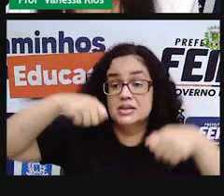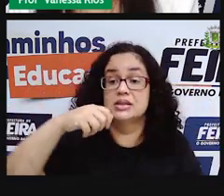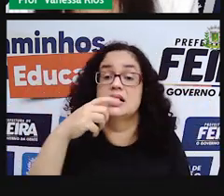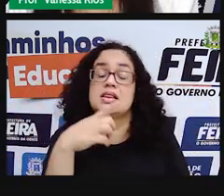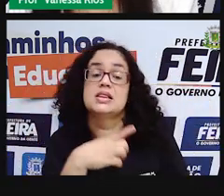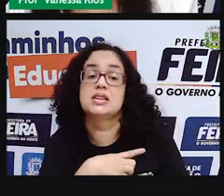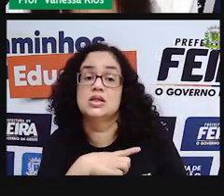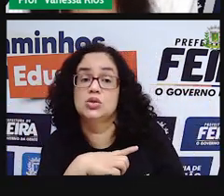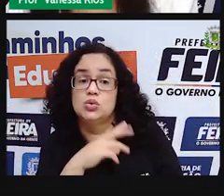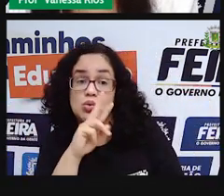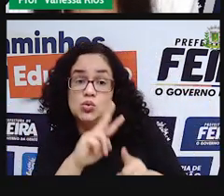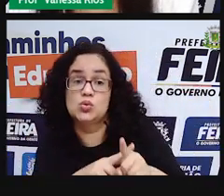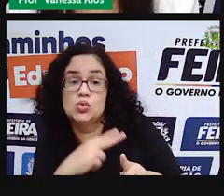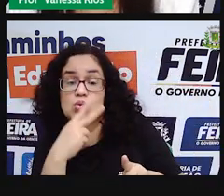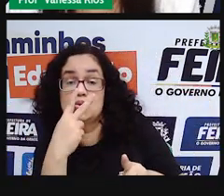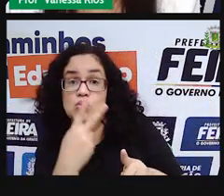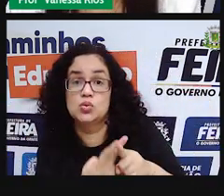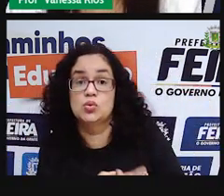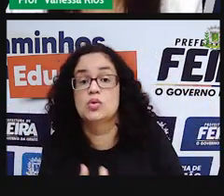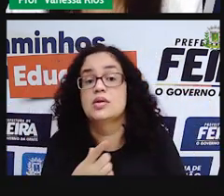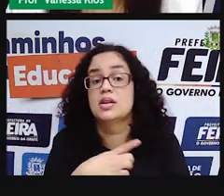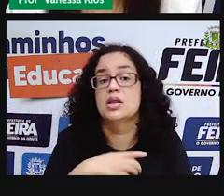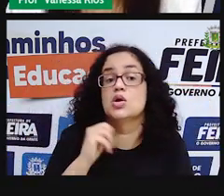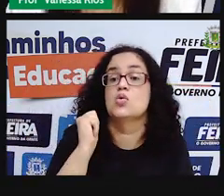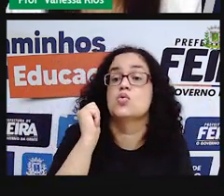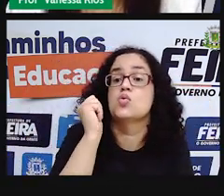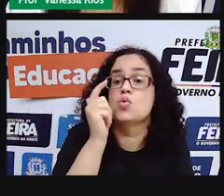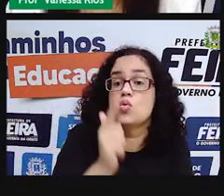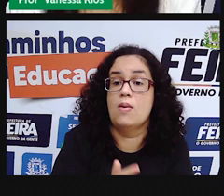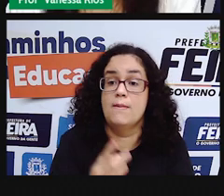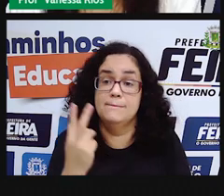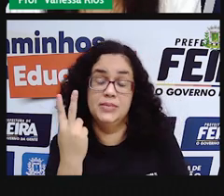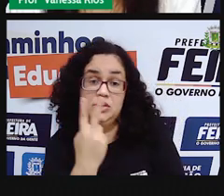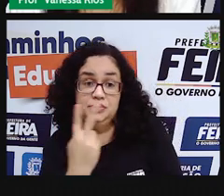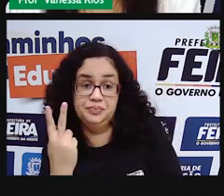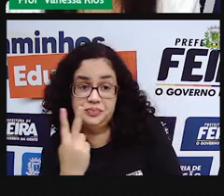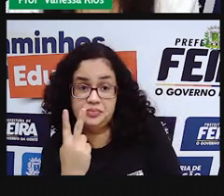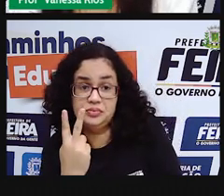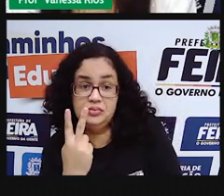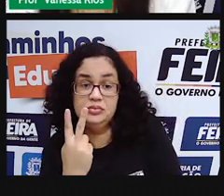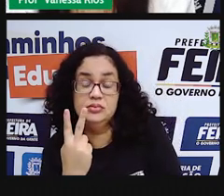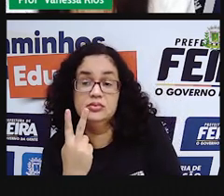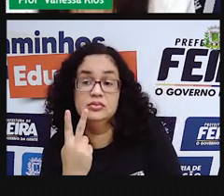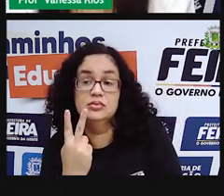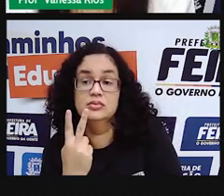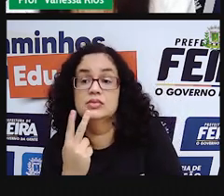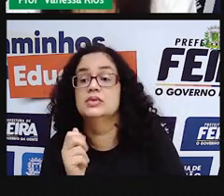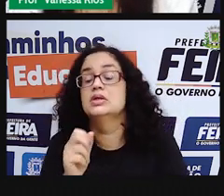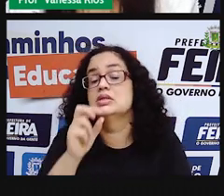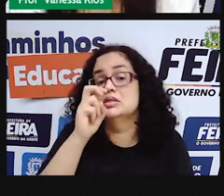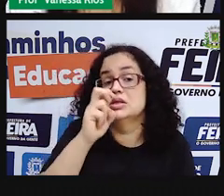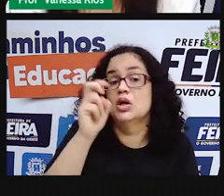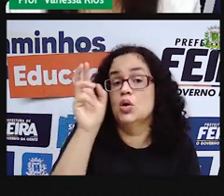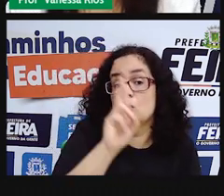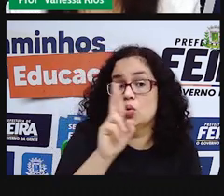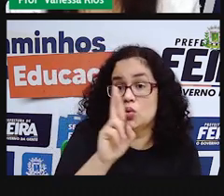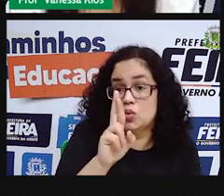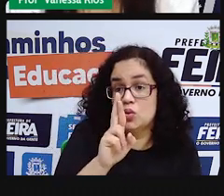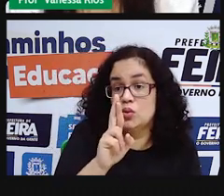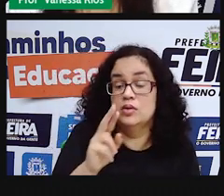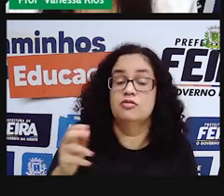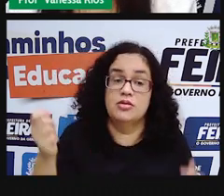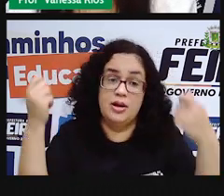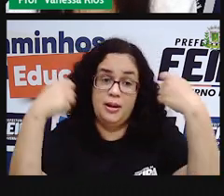dobro do que eu gastei quando eu comprei dois. Quando eu comprei dois, eu gastei cinco. Então, vou precisar de